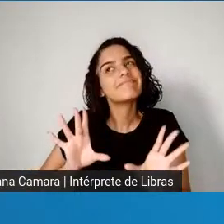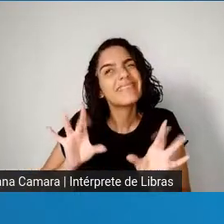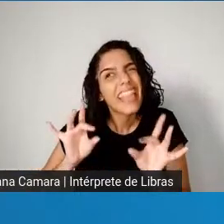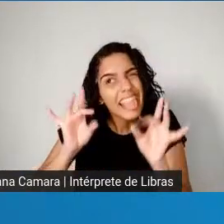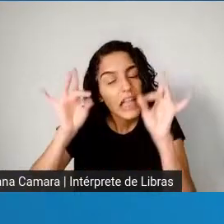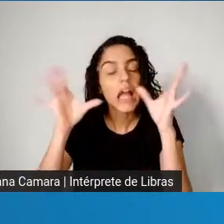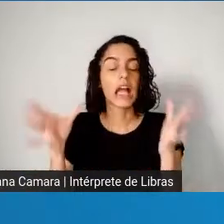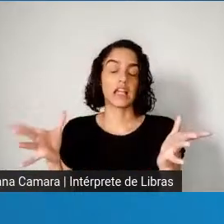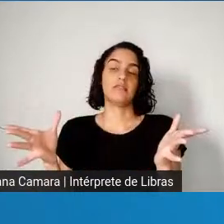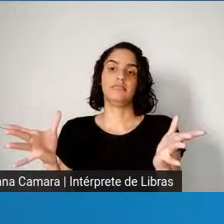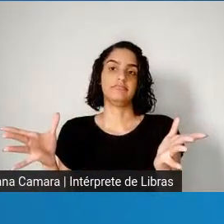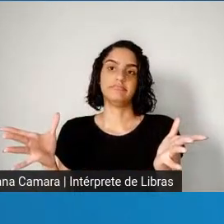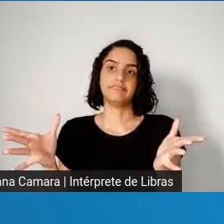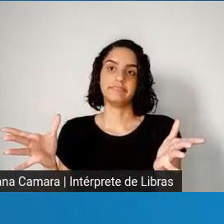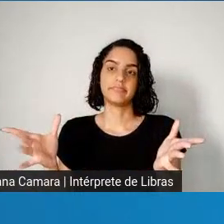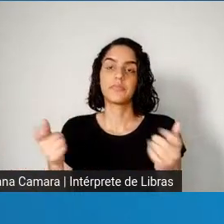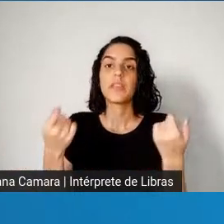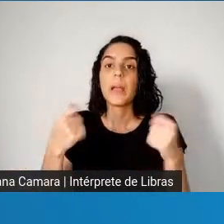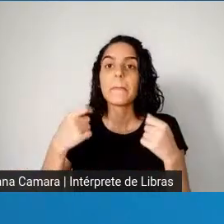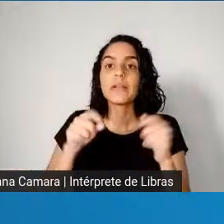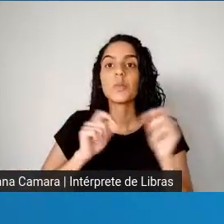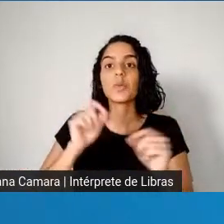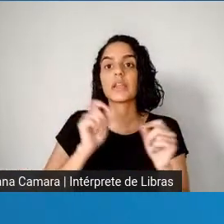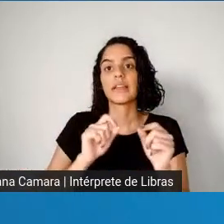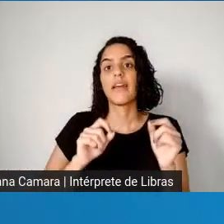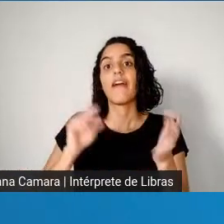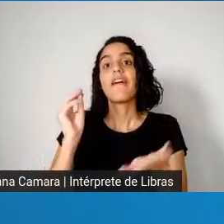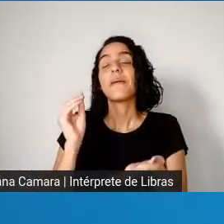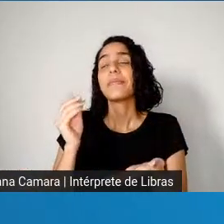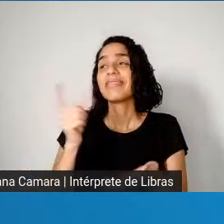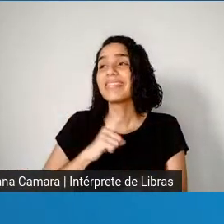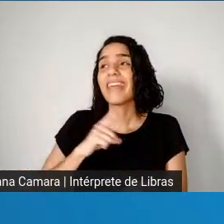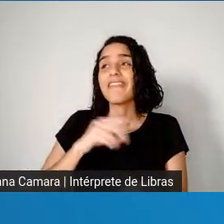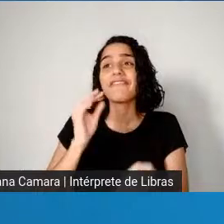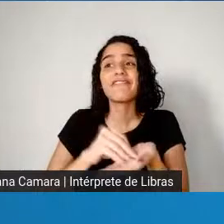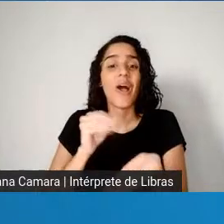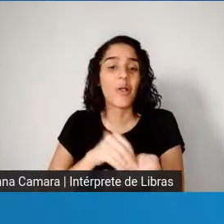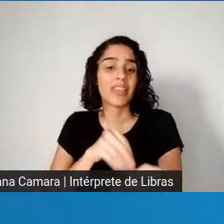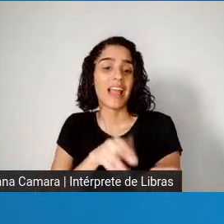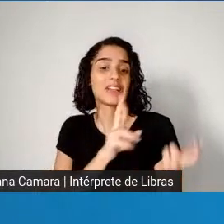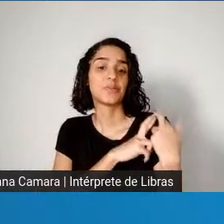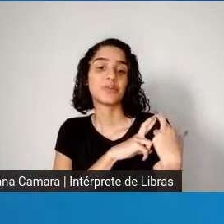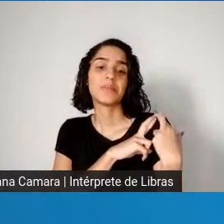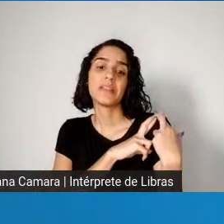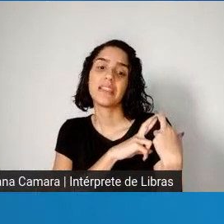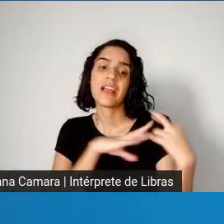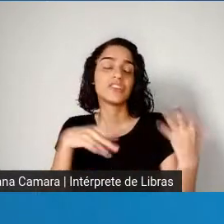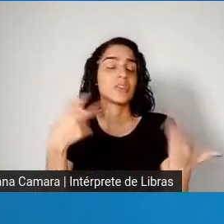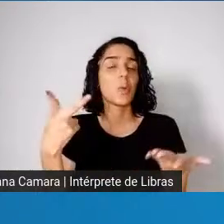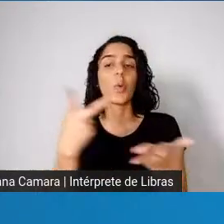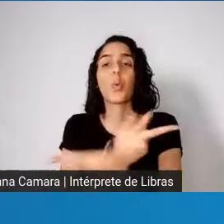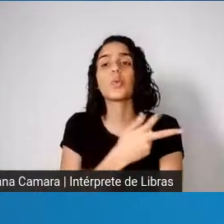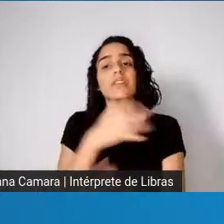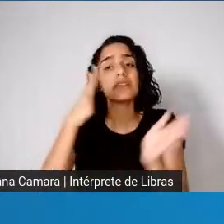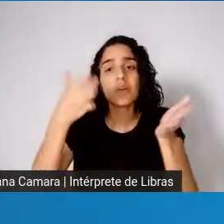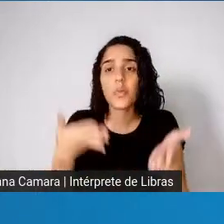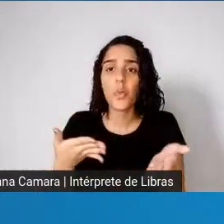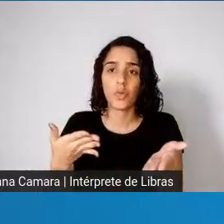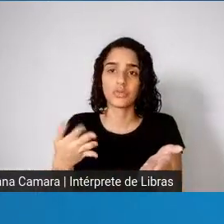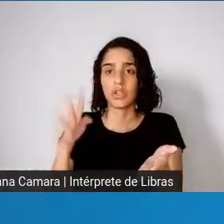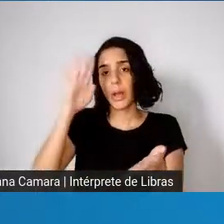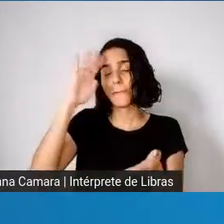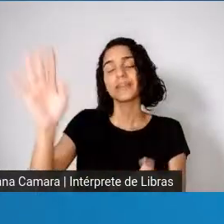irresponsabilidade de muitos governantes, nós chegamos onde nós chegamos. E o principal deles, gente, é